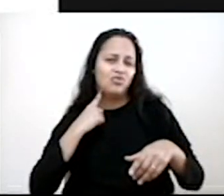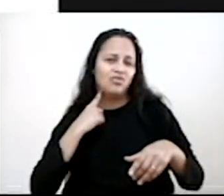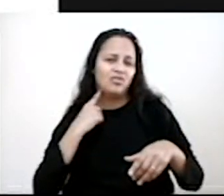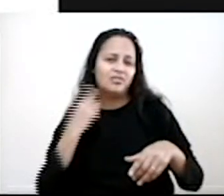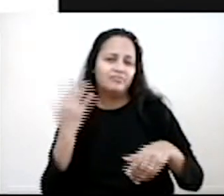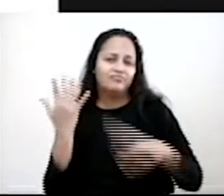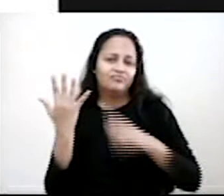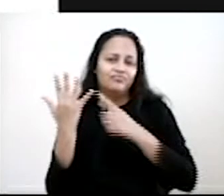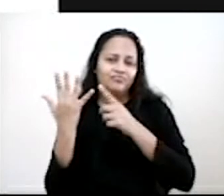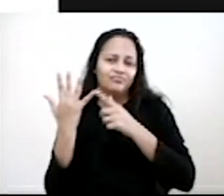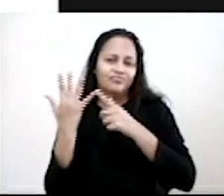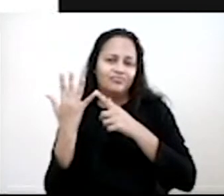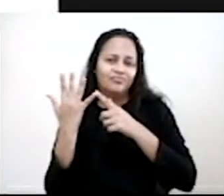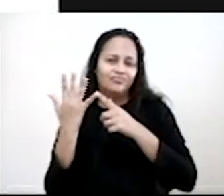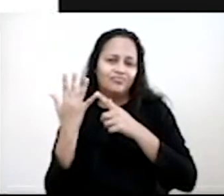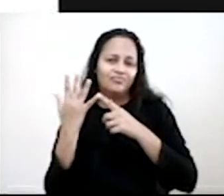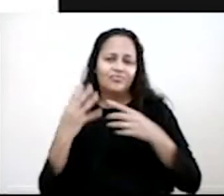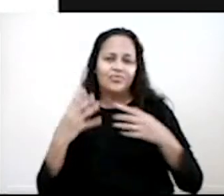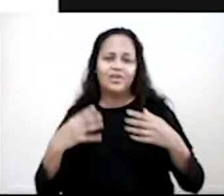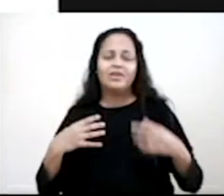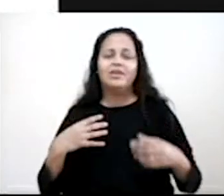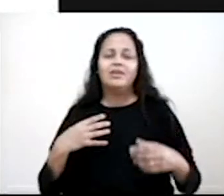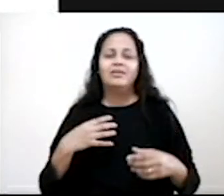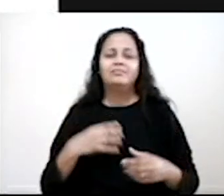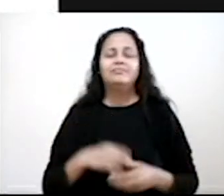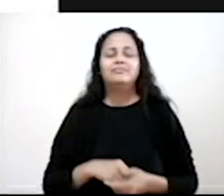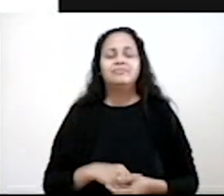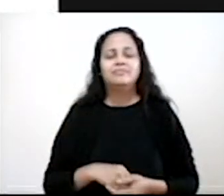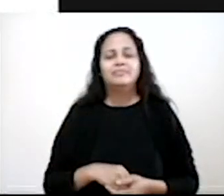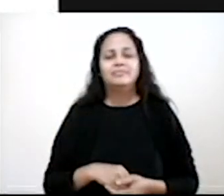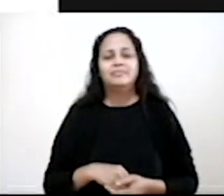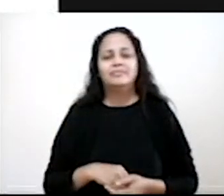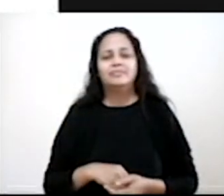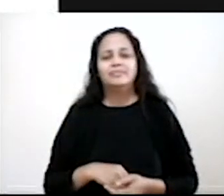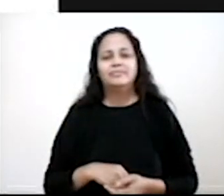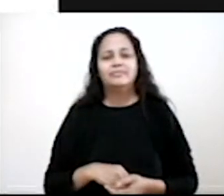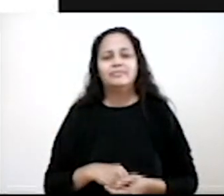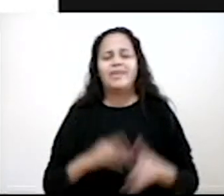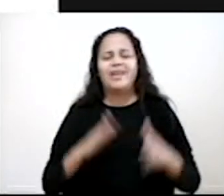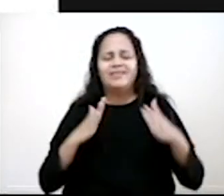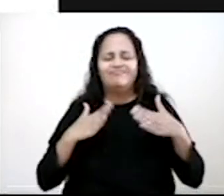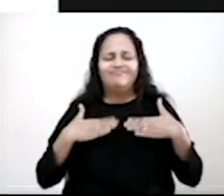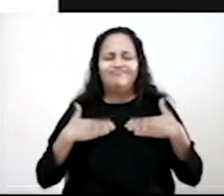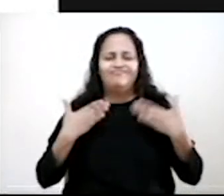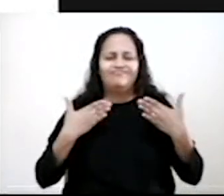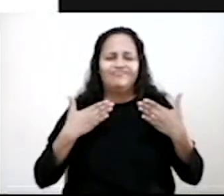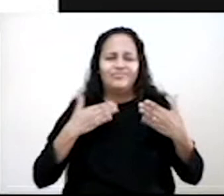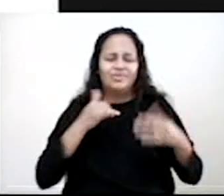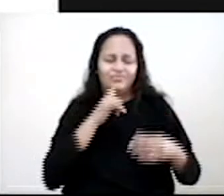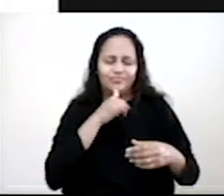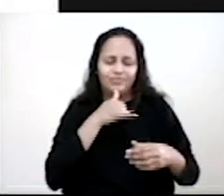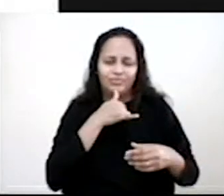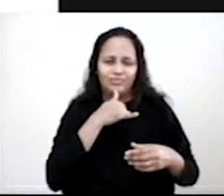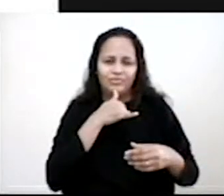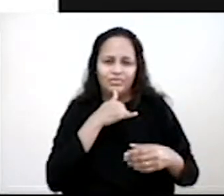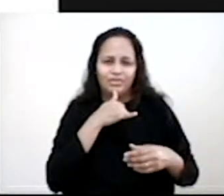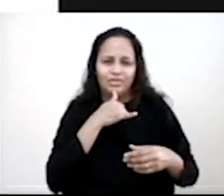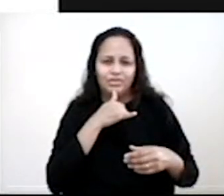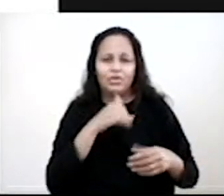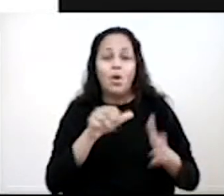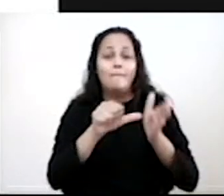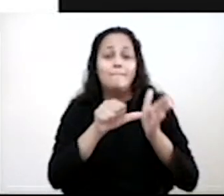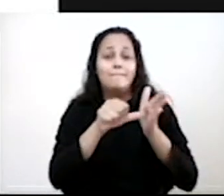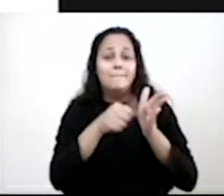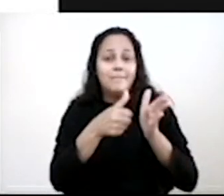As unhas negras e o pulmão cheio de fumaça, cheio de detrito de carvão. É muito chocante. Esse primeiro parágrafo sempre